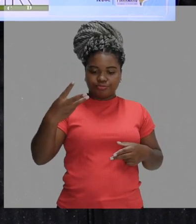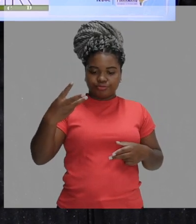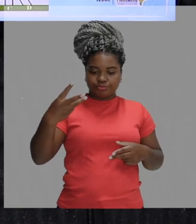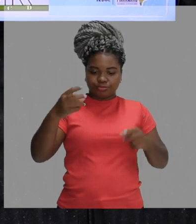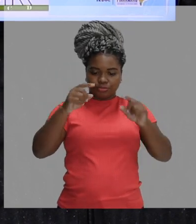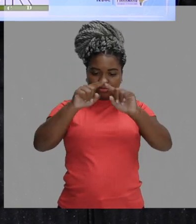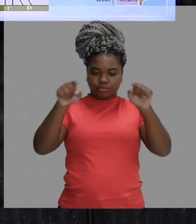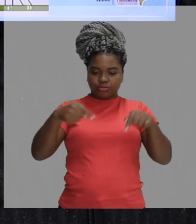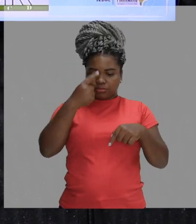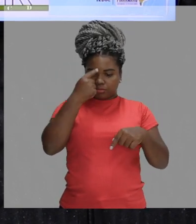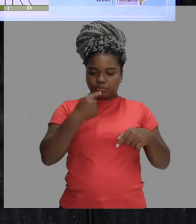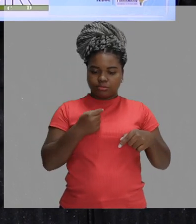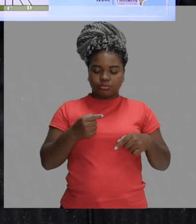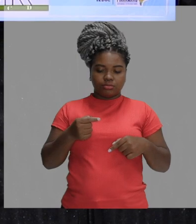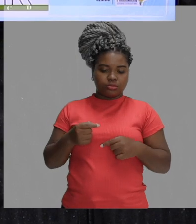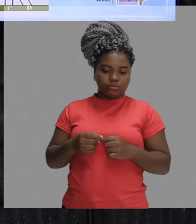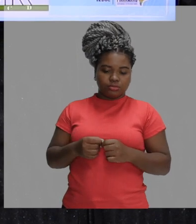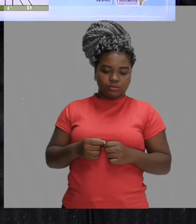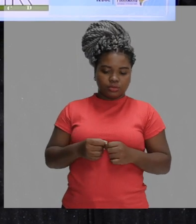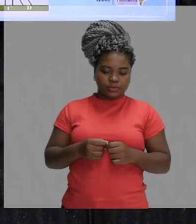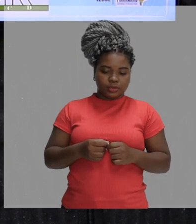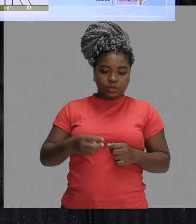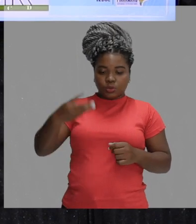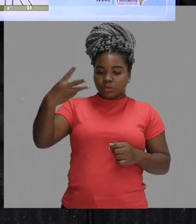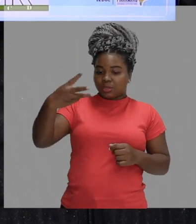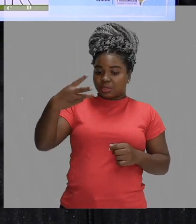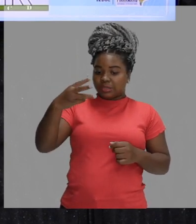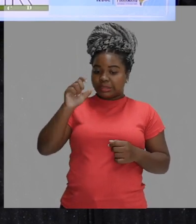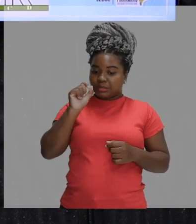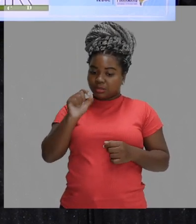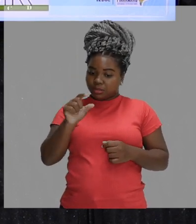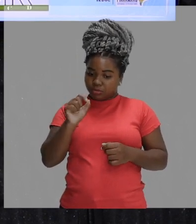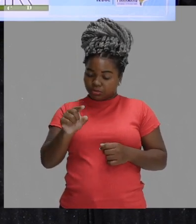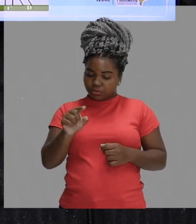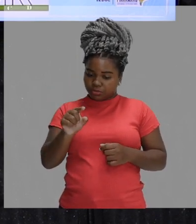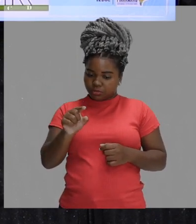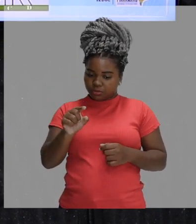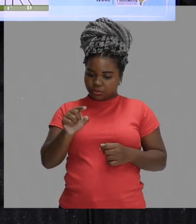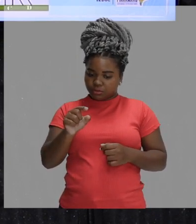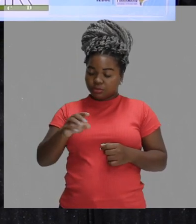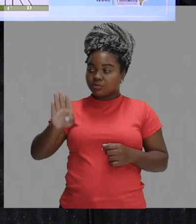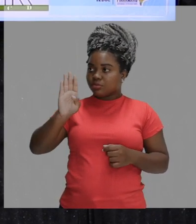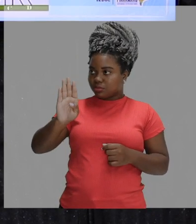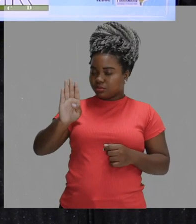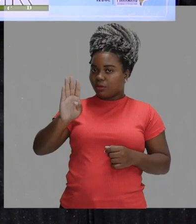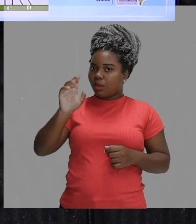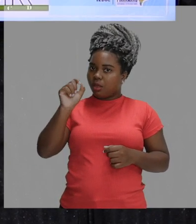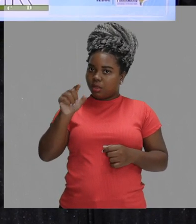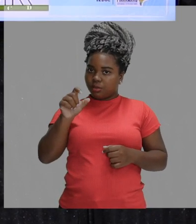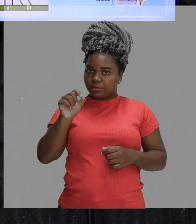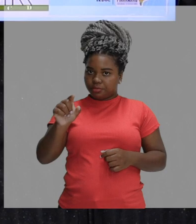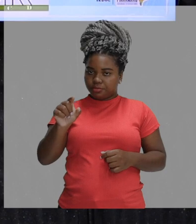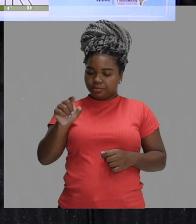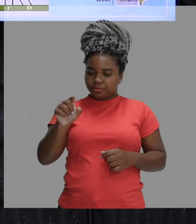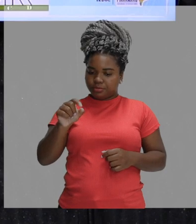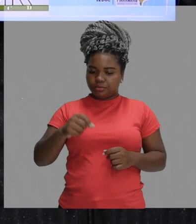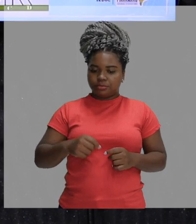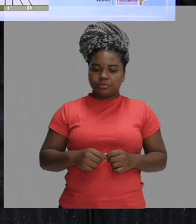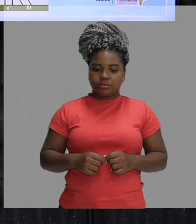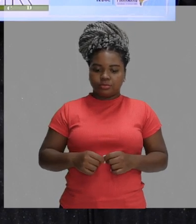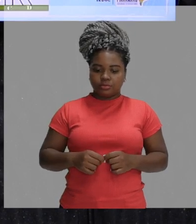O ponto B vem do feixe 3. O feixe 3 é azul. Então, o ponto B, ele será azul. Ok?